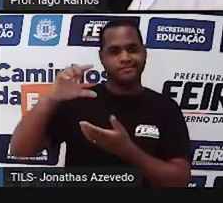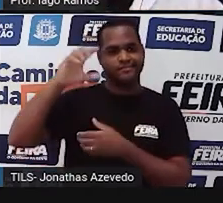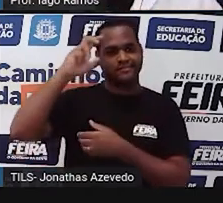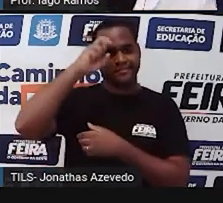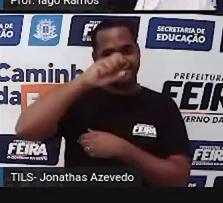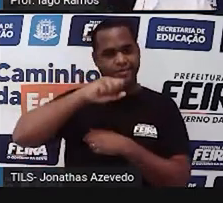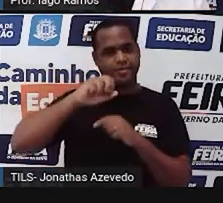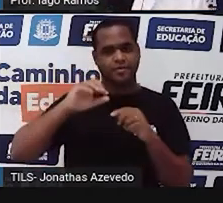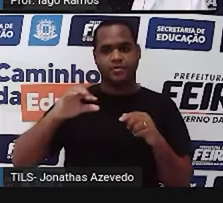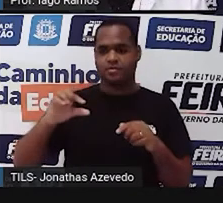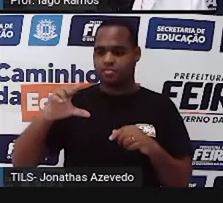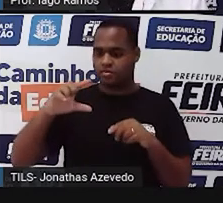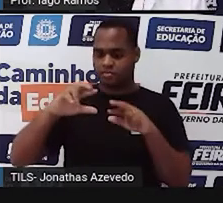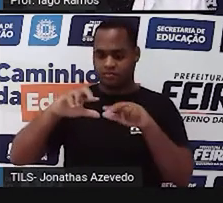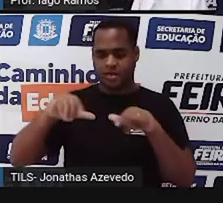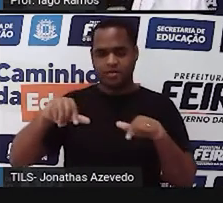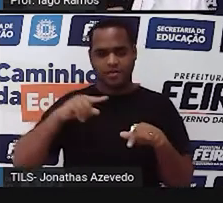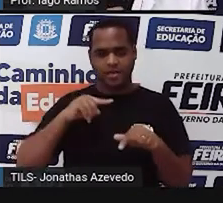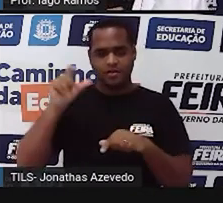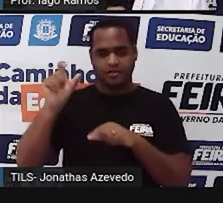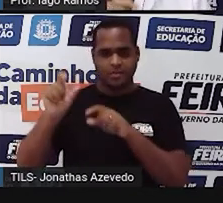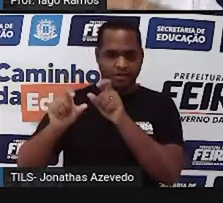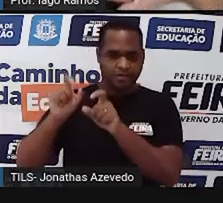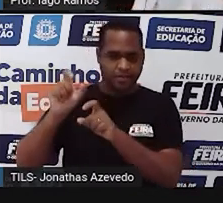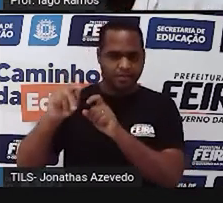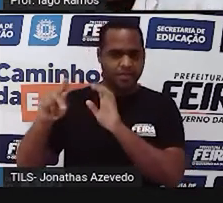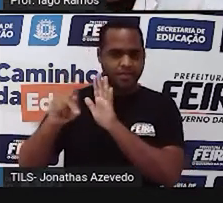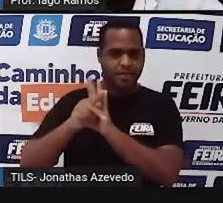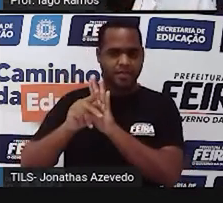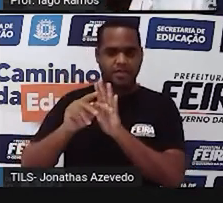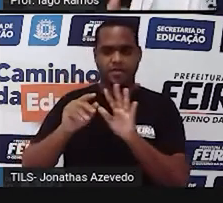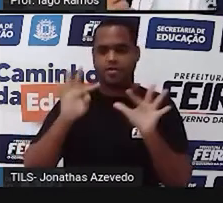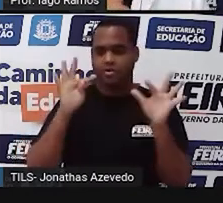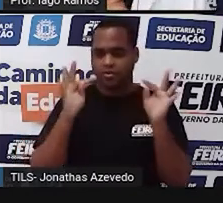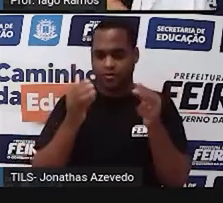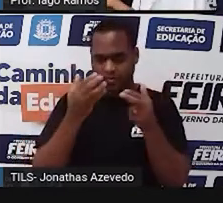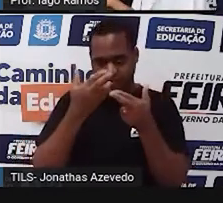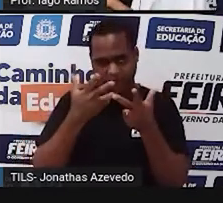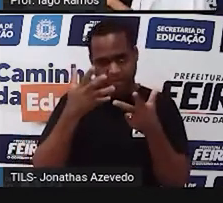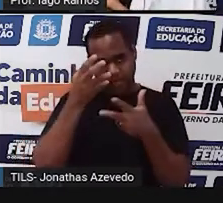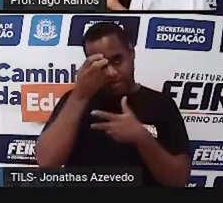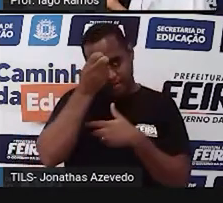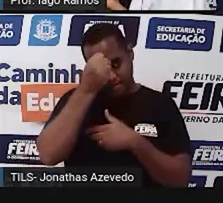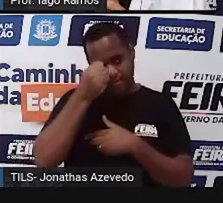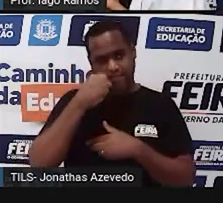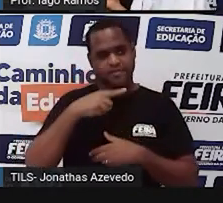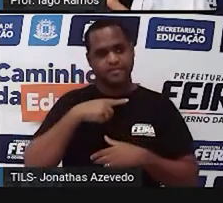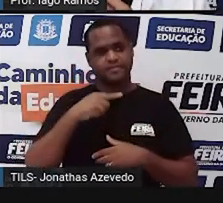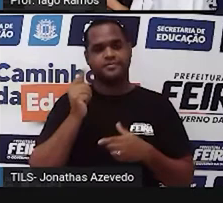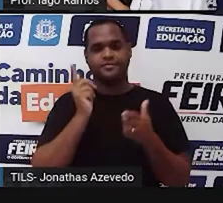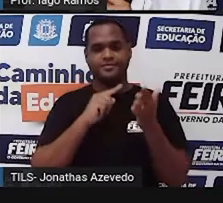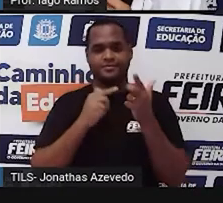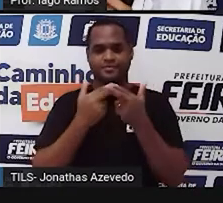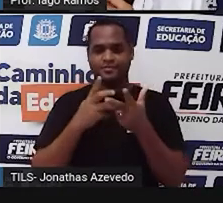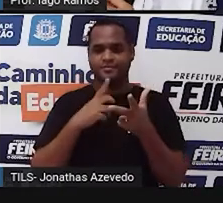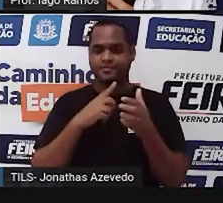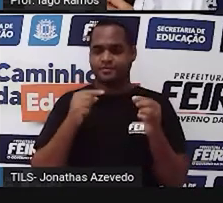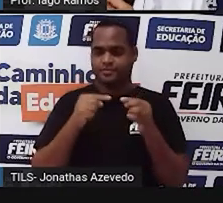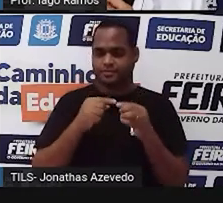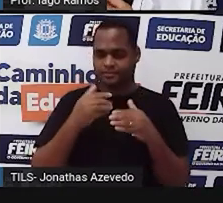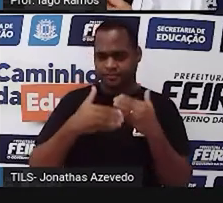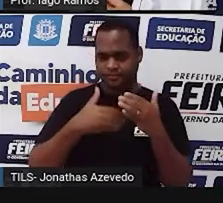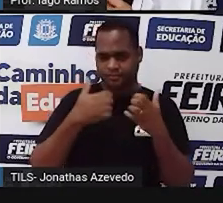consegue juntar todas as partes, né, e aprender tudo que está por trás dessa trilha de